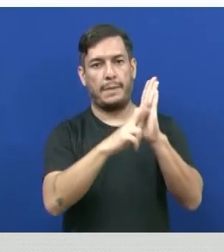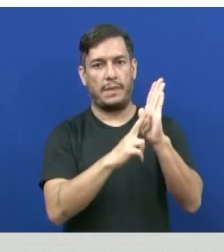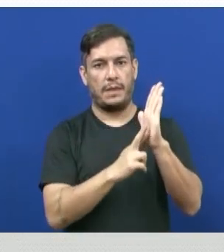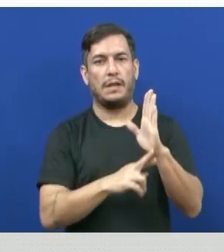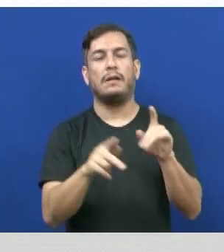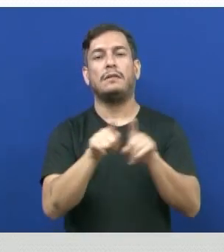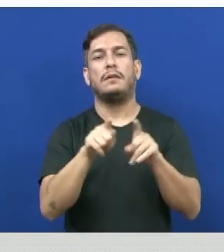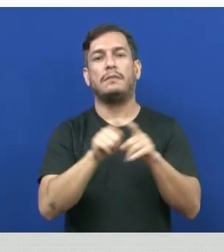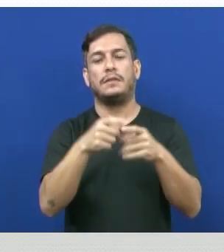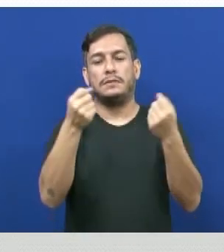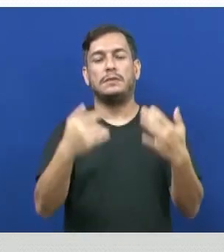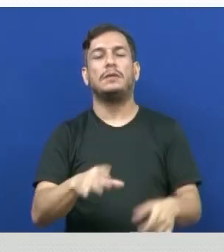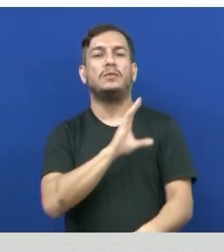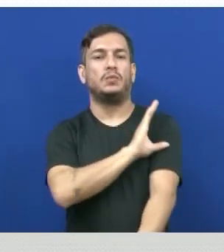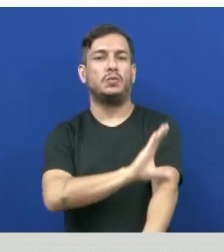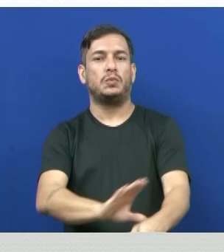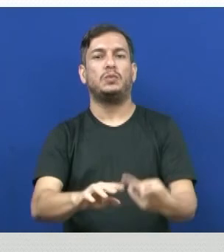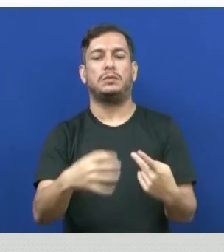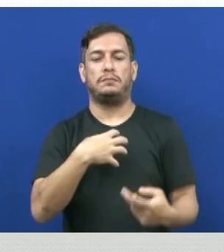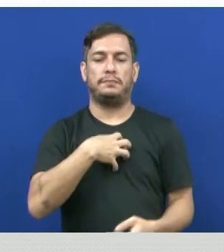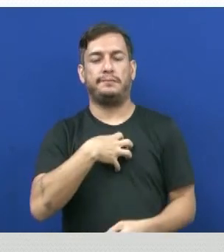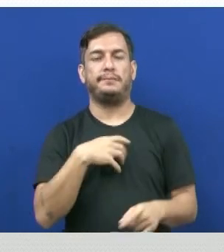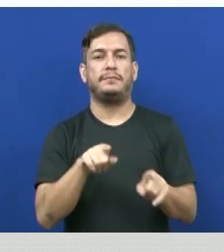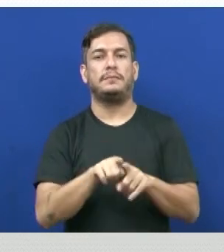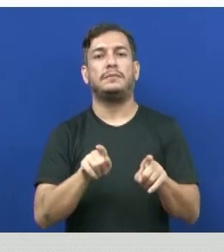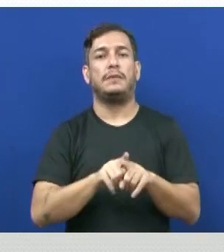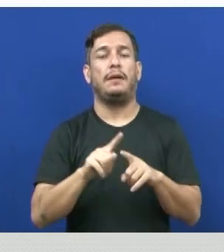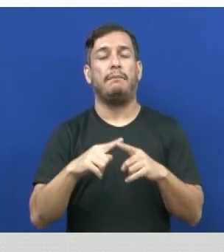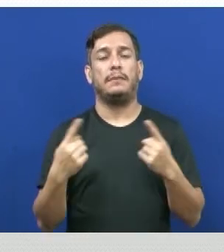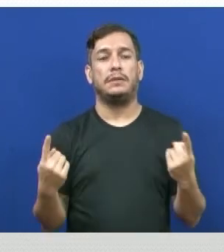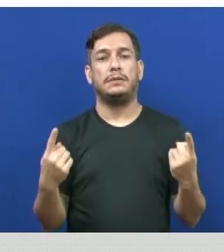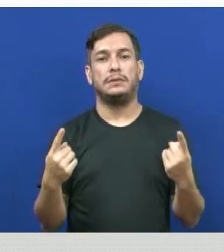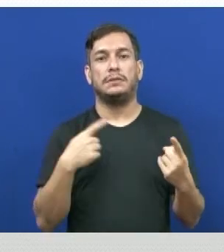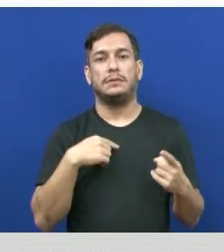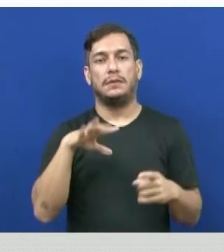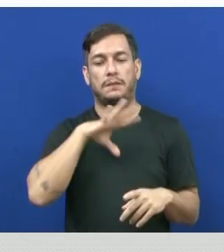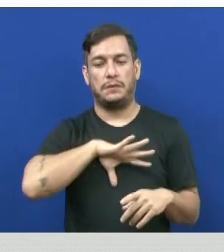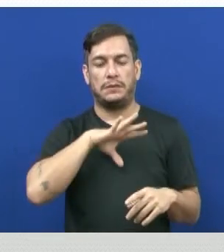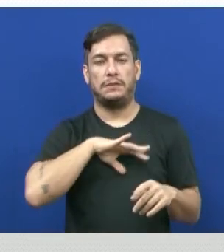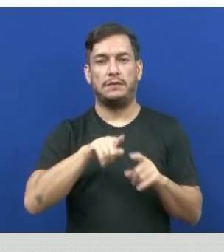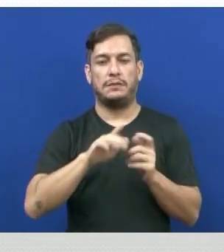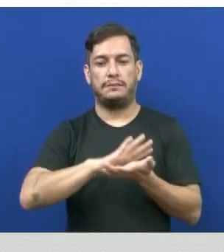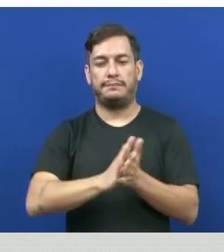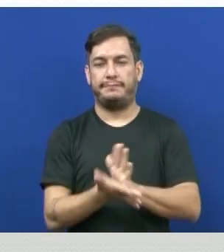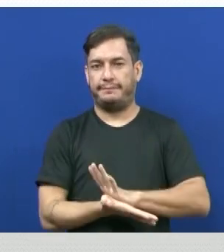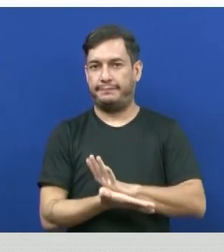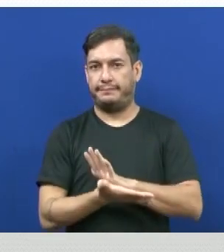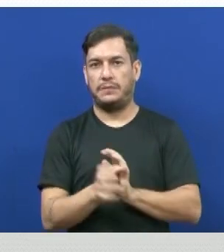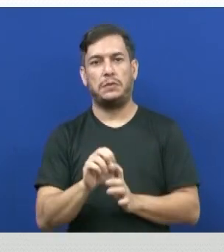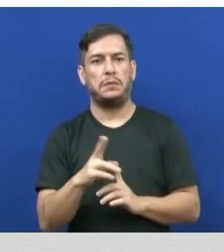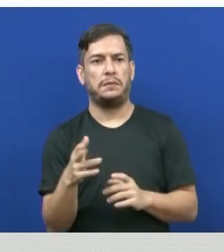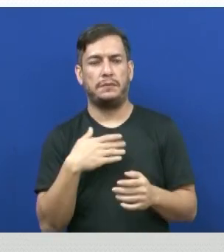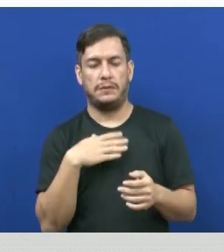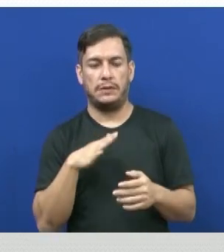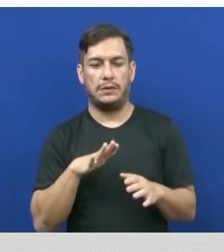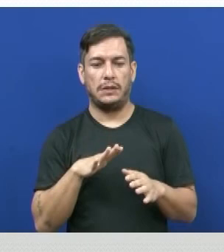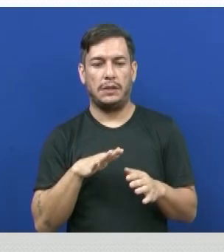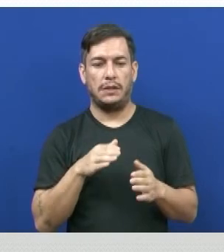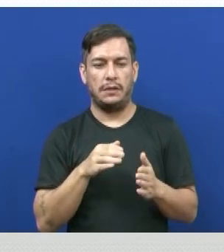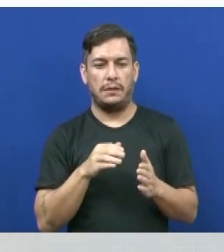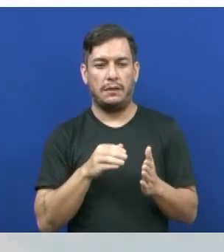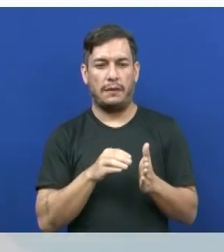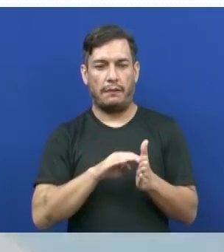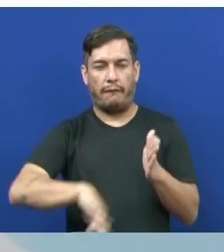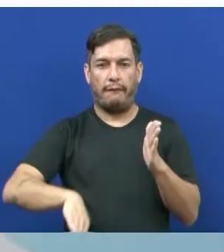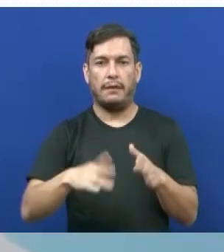a respeito de cultura, de comportamento, mas nem por isso a língua portuguesa foi abolida ou ameaçada. Então, olha aqui.